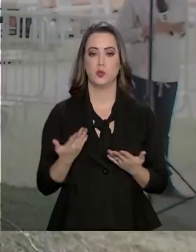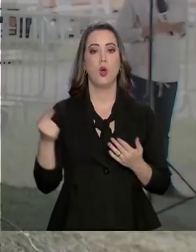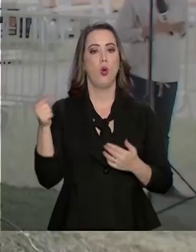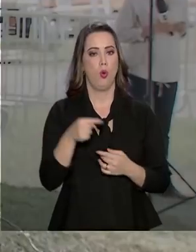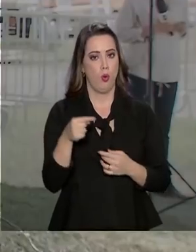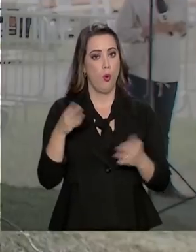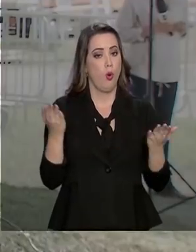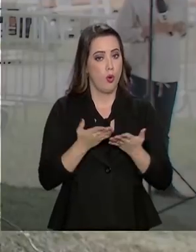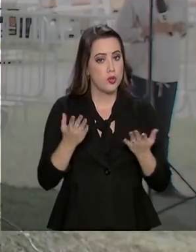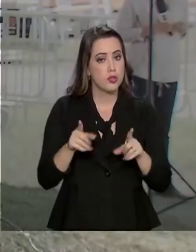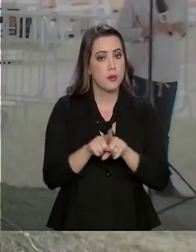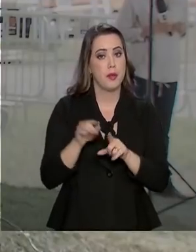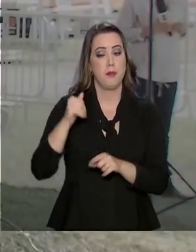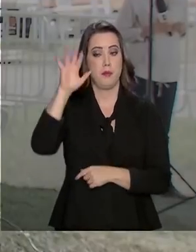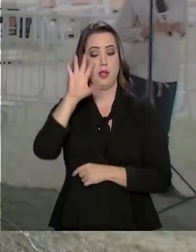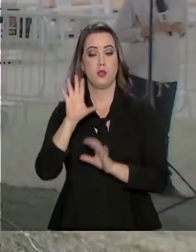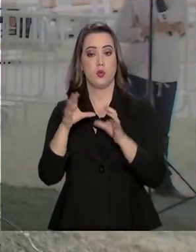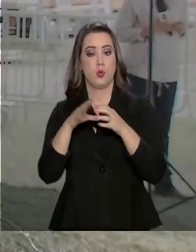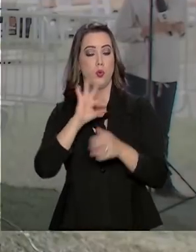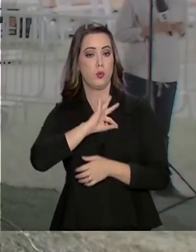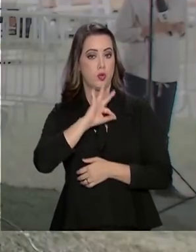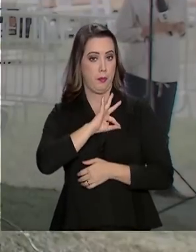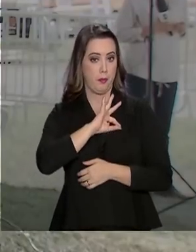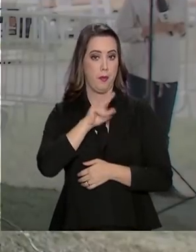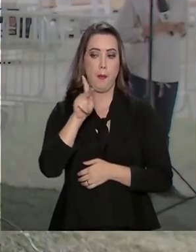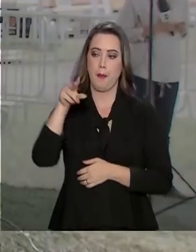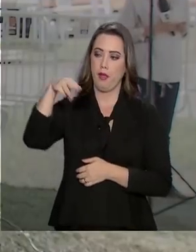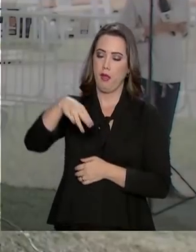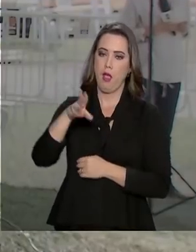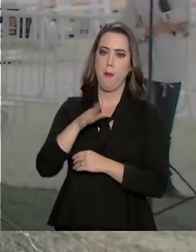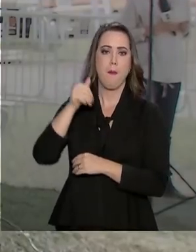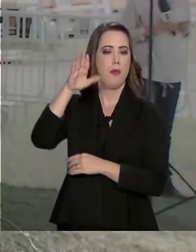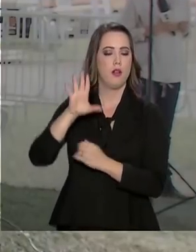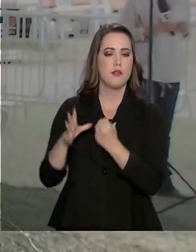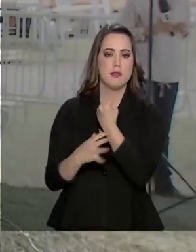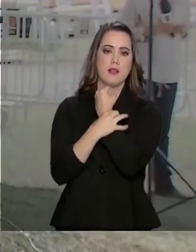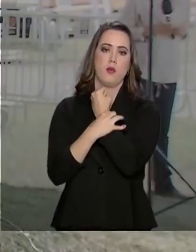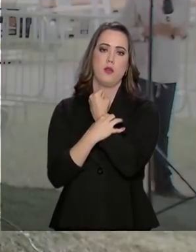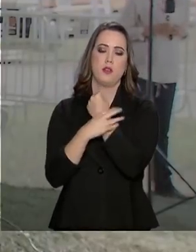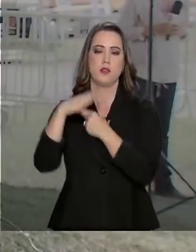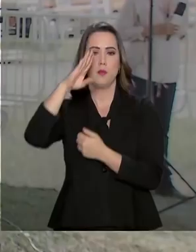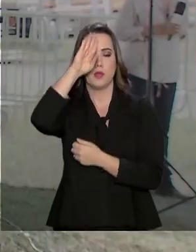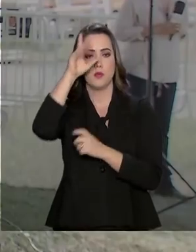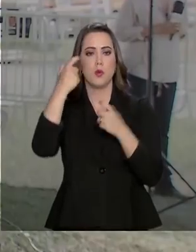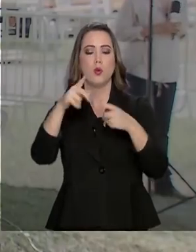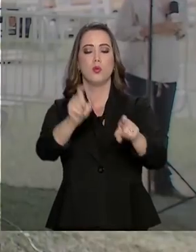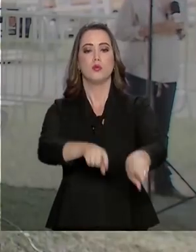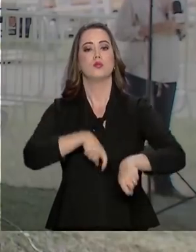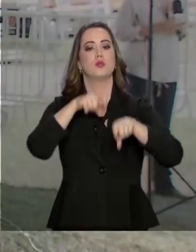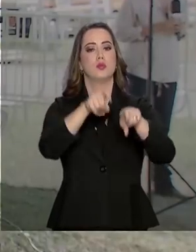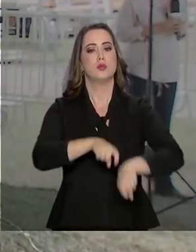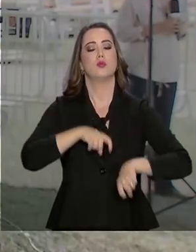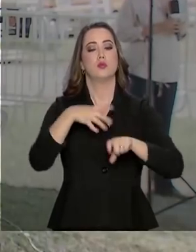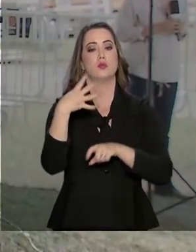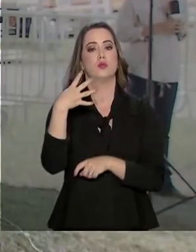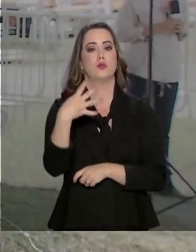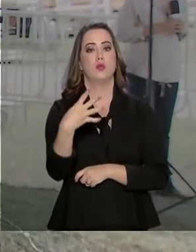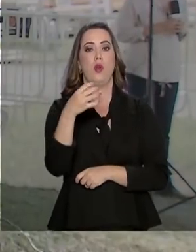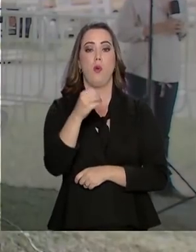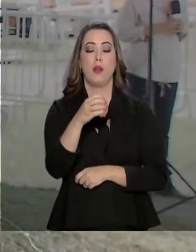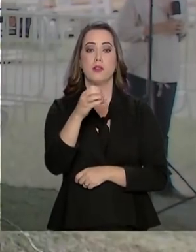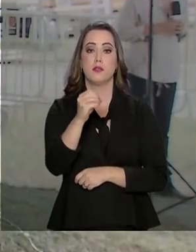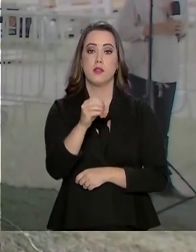mais policiais militares chegaram até Abrumadinho para reforçar a segurança principalmente na área rural com os 400